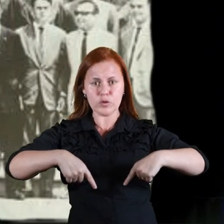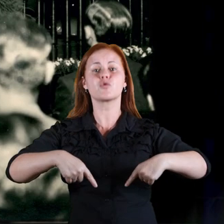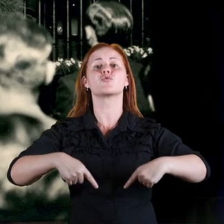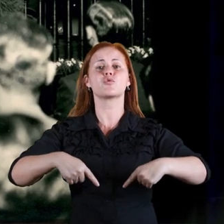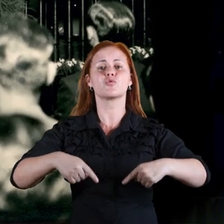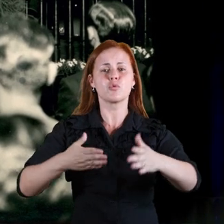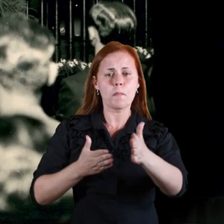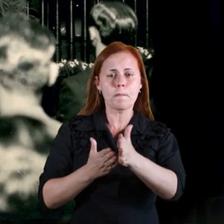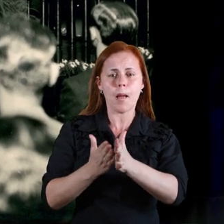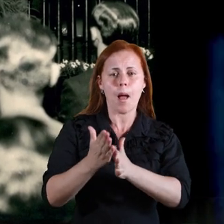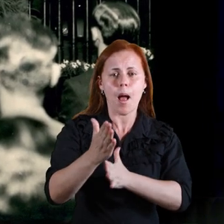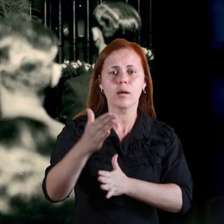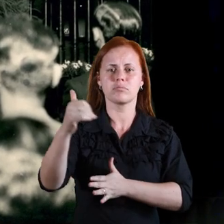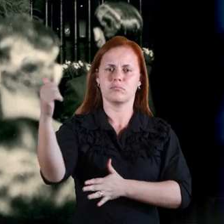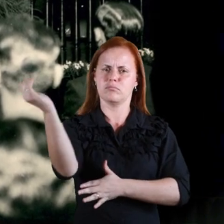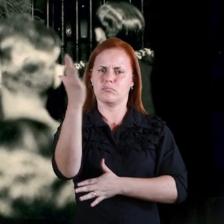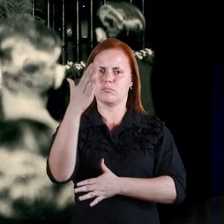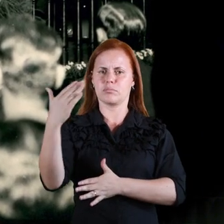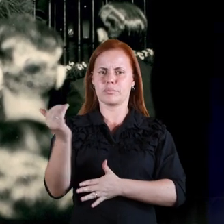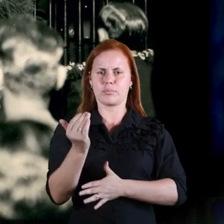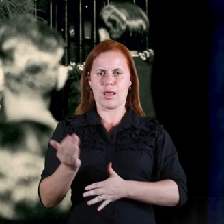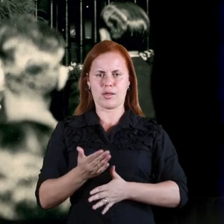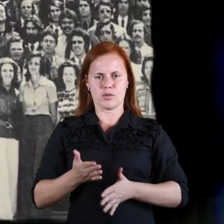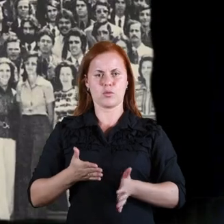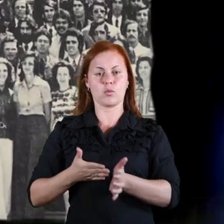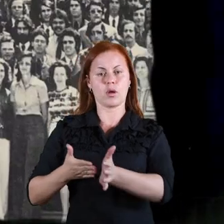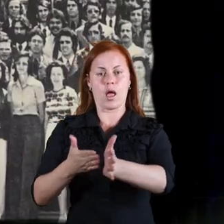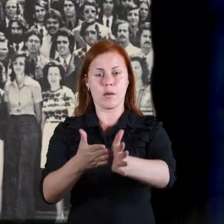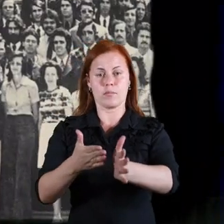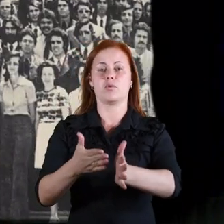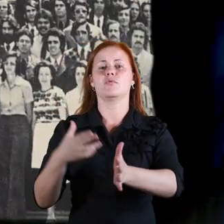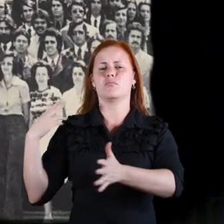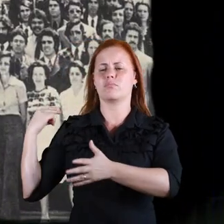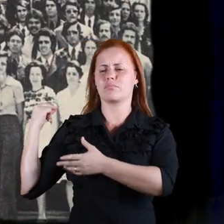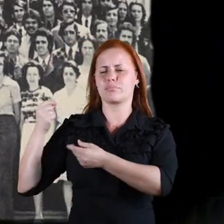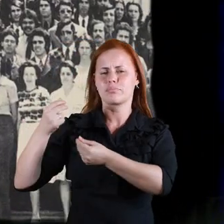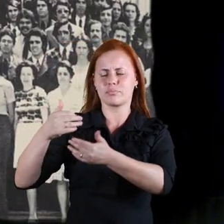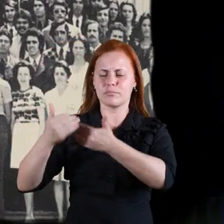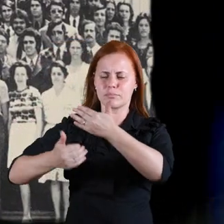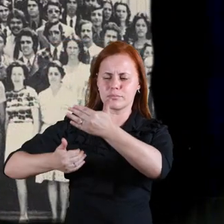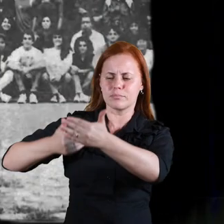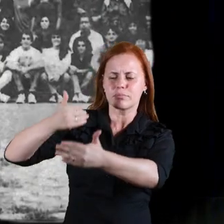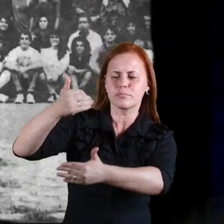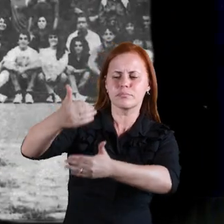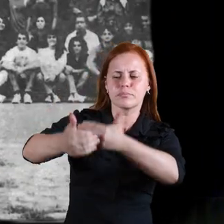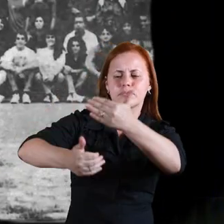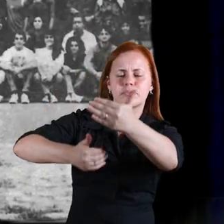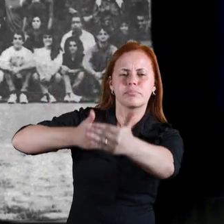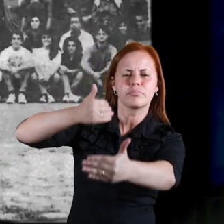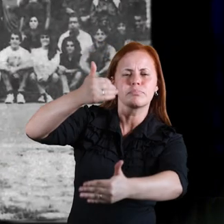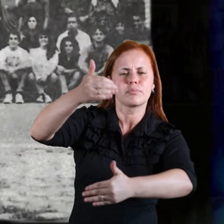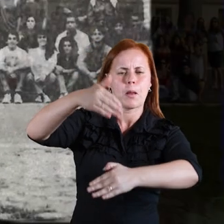e levar o país pelo mesmo caminho. Com o tempo, elas foram crescendo. Mais e mais